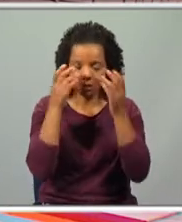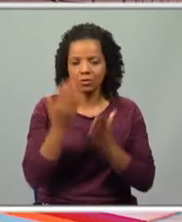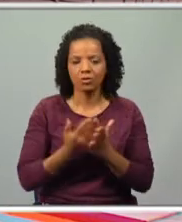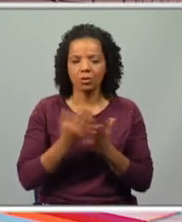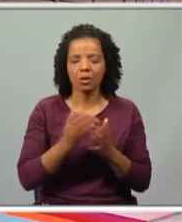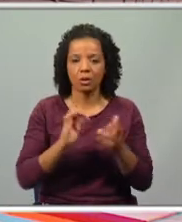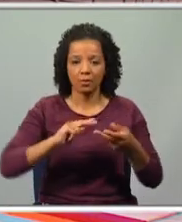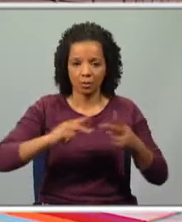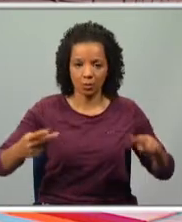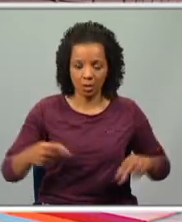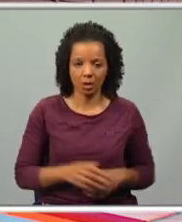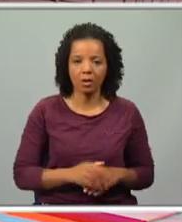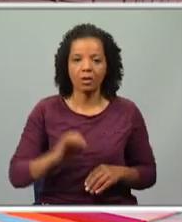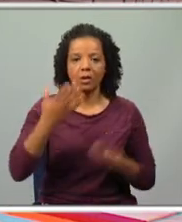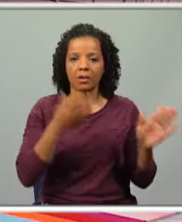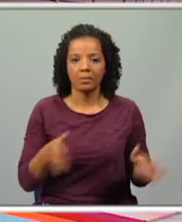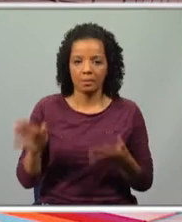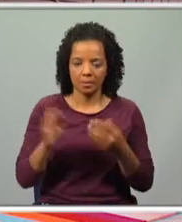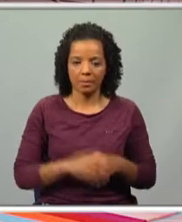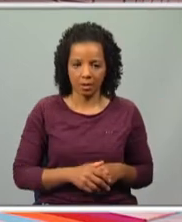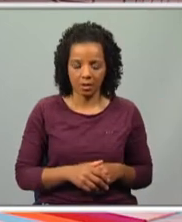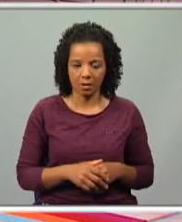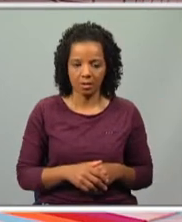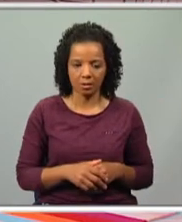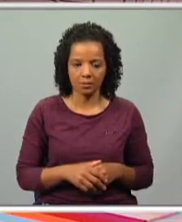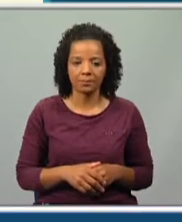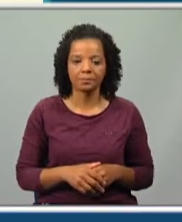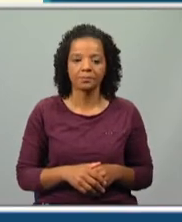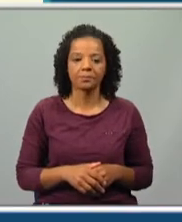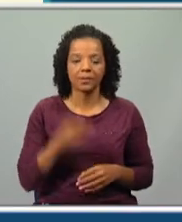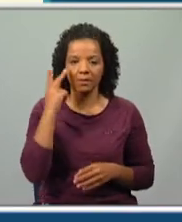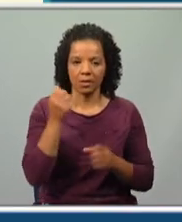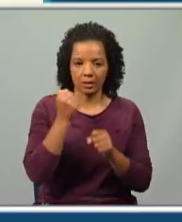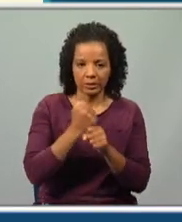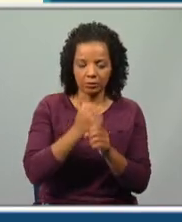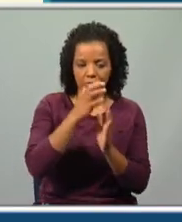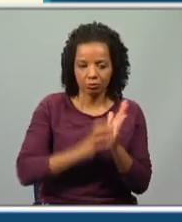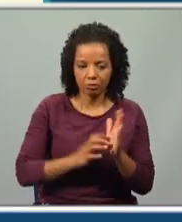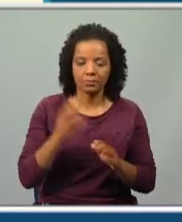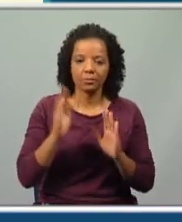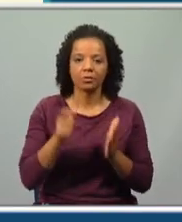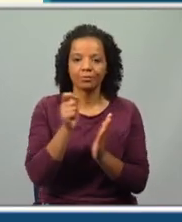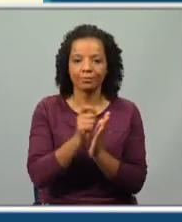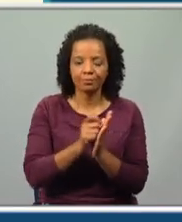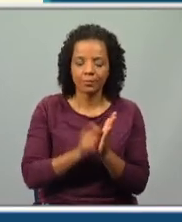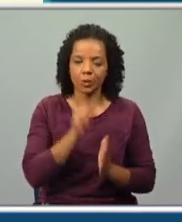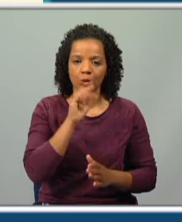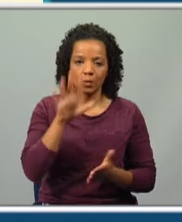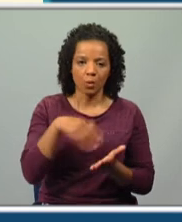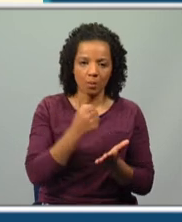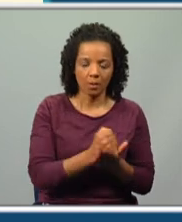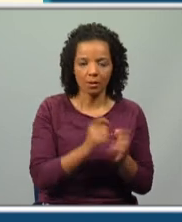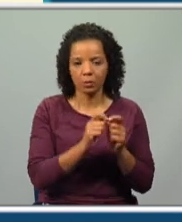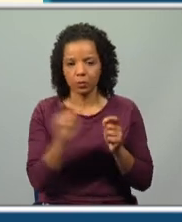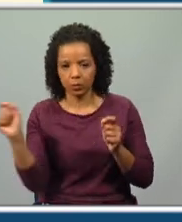virtual, a primeira parte desta biobibliografia. Portanto, deves registar o nome completo